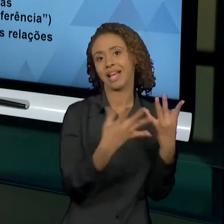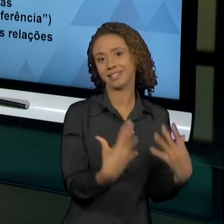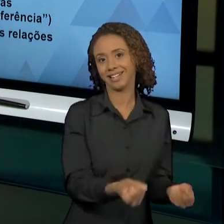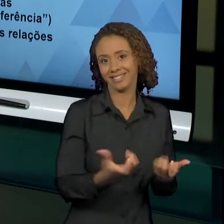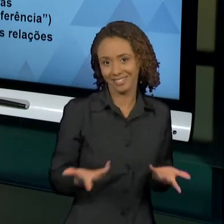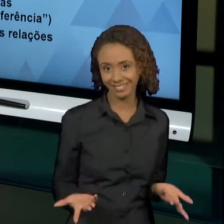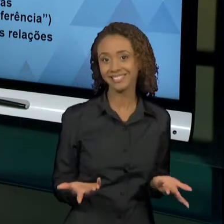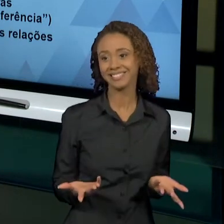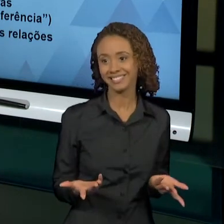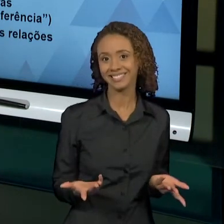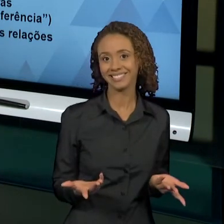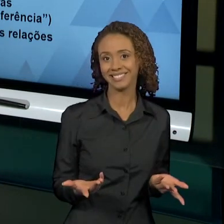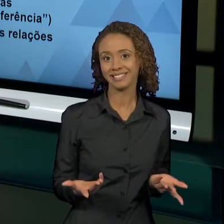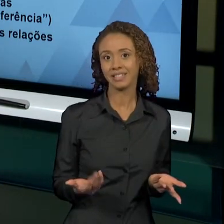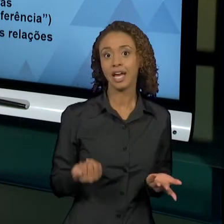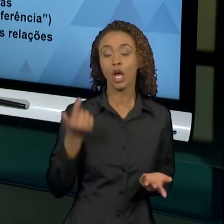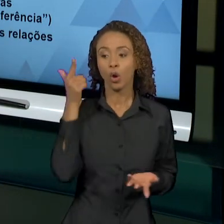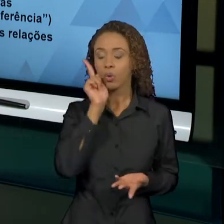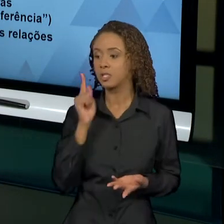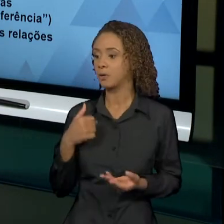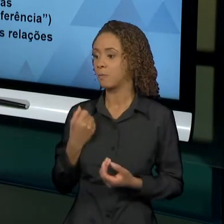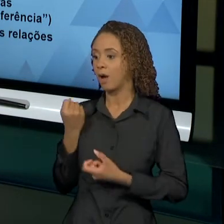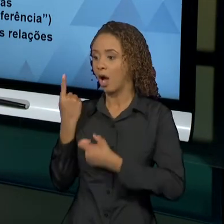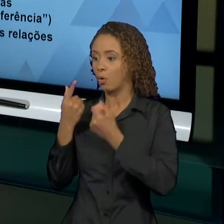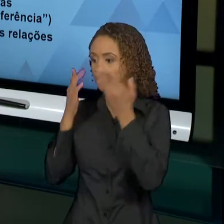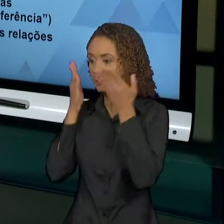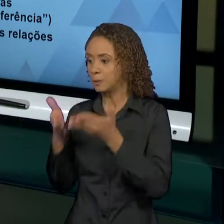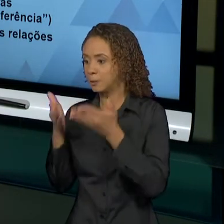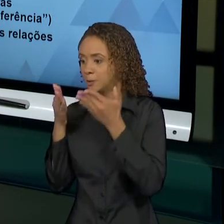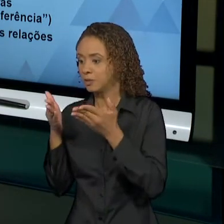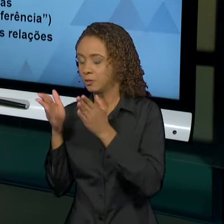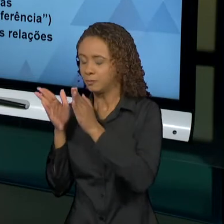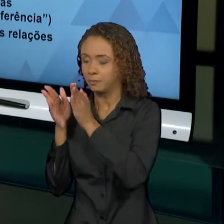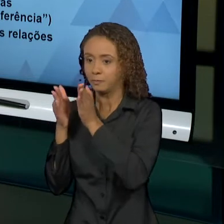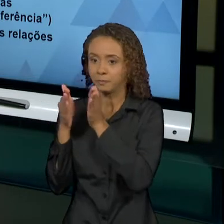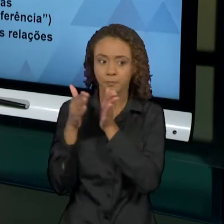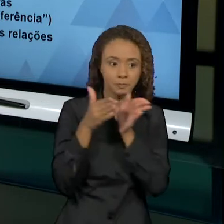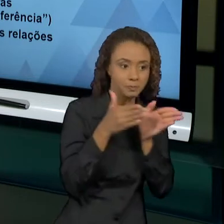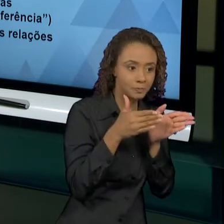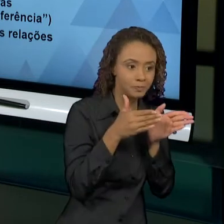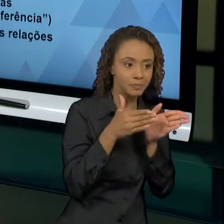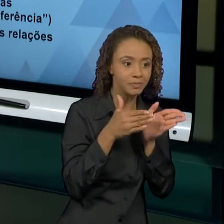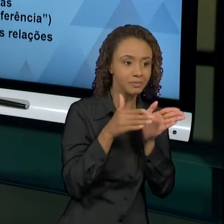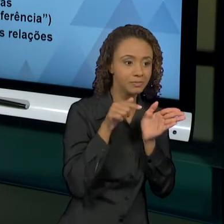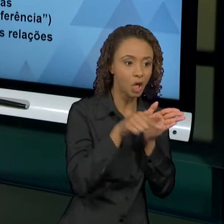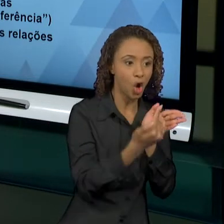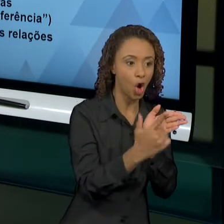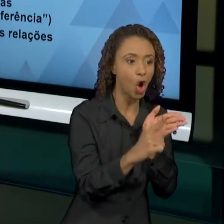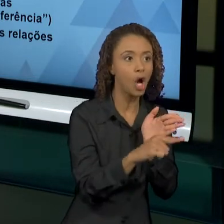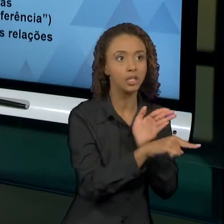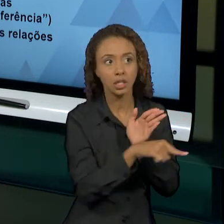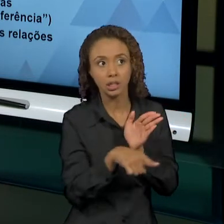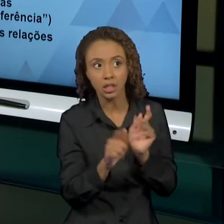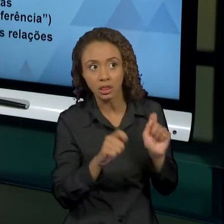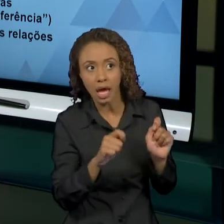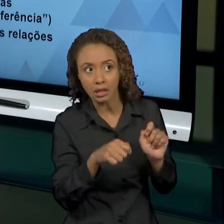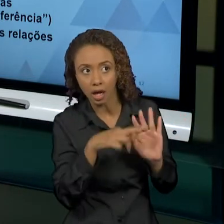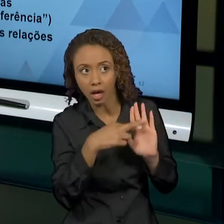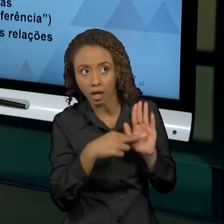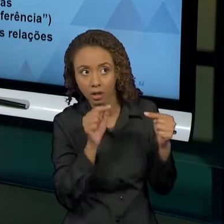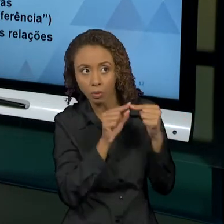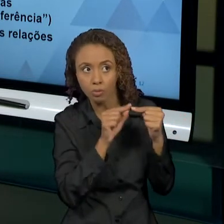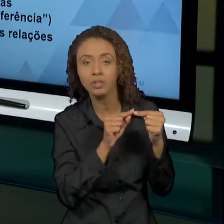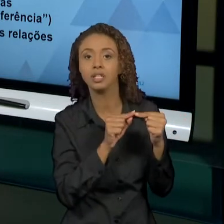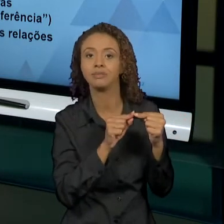Então, se a gente consegue desenvolver mecanismos efetivos de sublimação, a gente consegue direcionar melhor a nossa